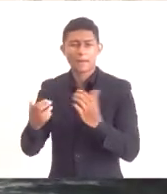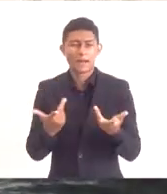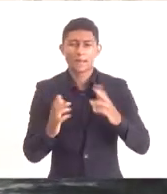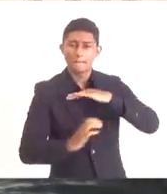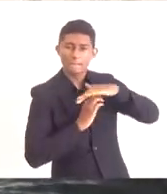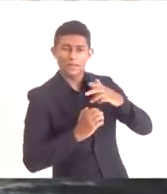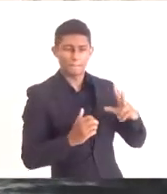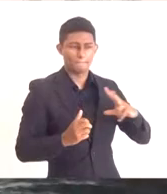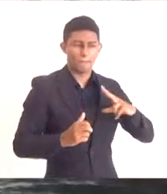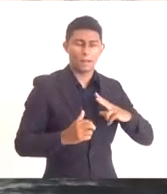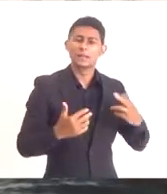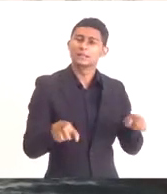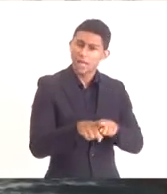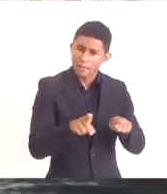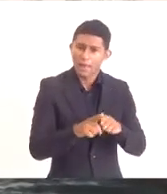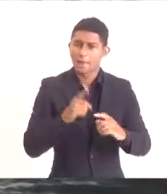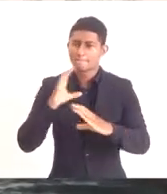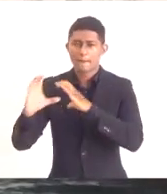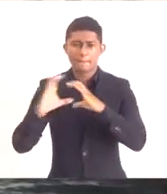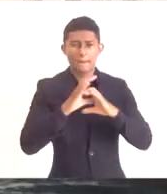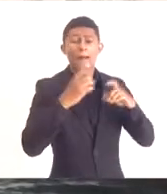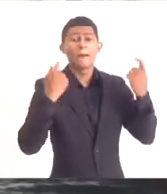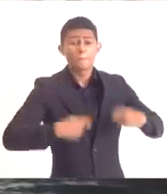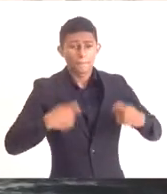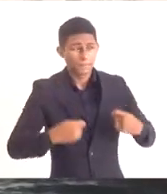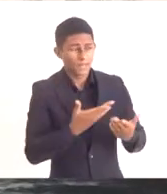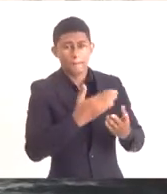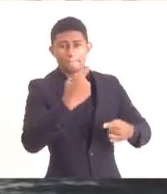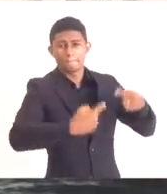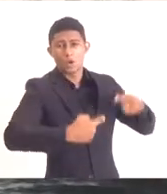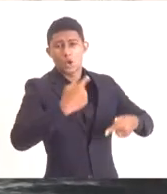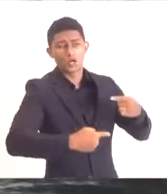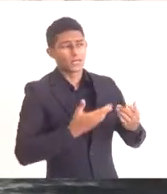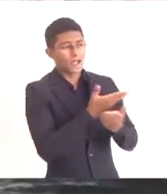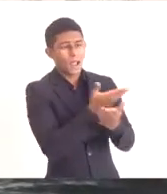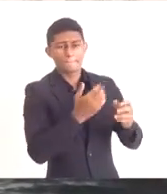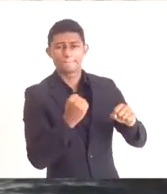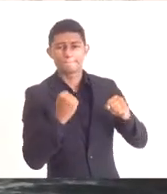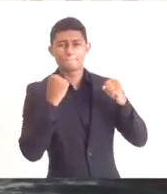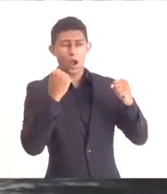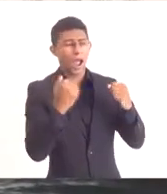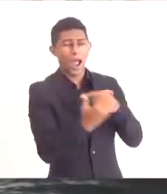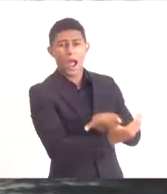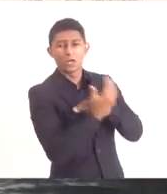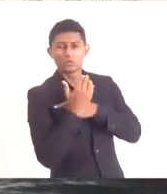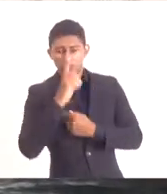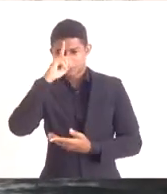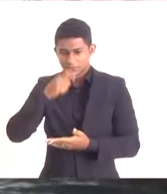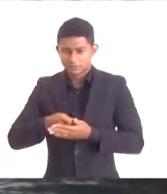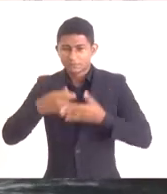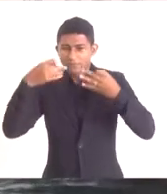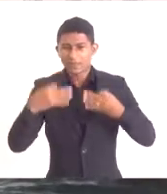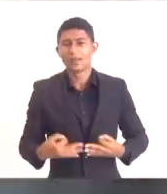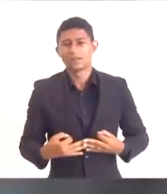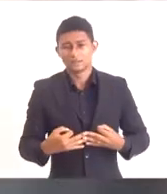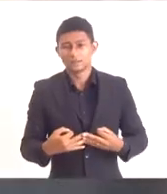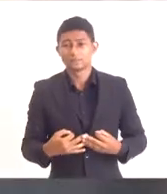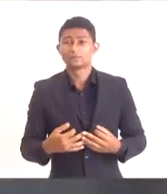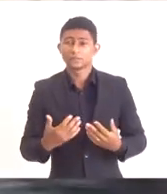da região. A gente precisa do poder político para viabilizar as grandes decisões e a gente tem